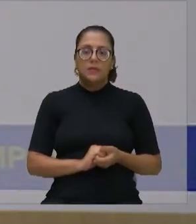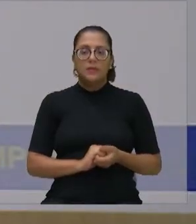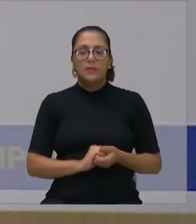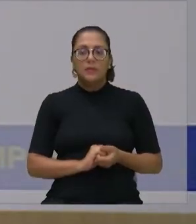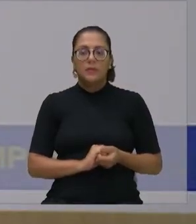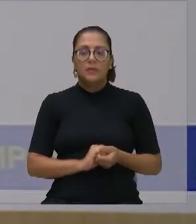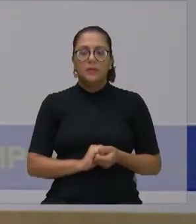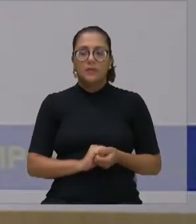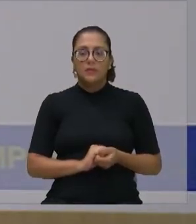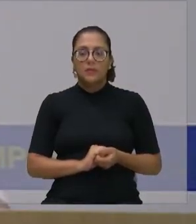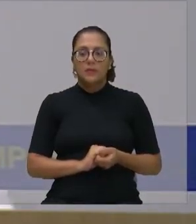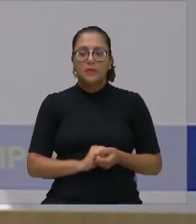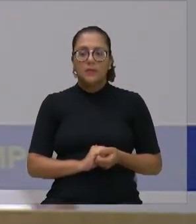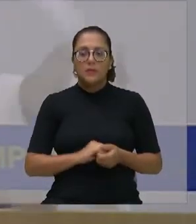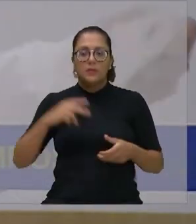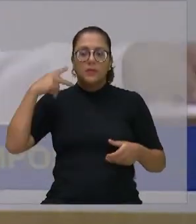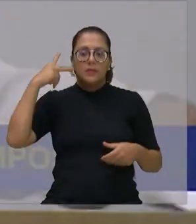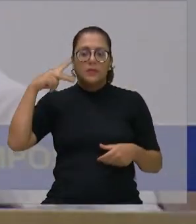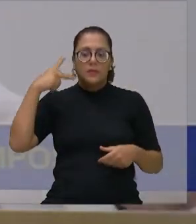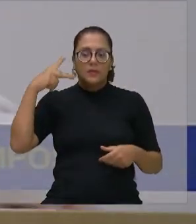Com a palavra, a vereadora...